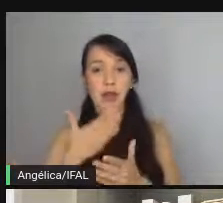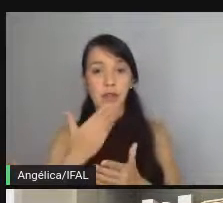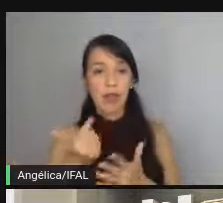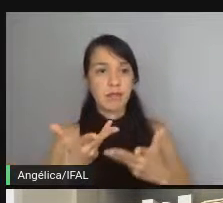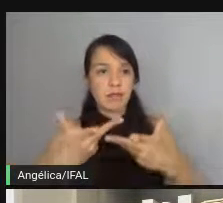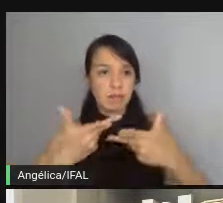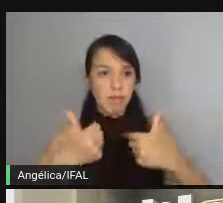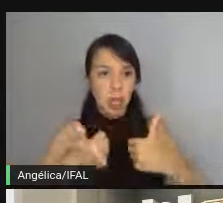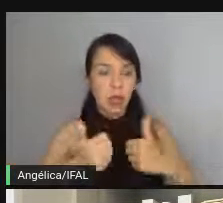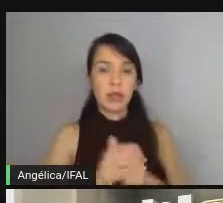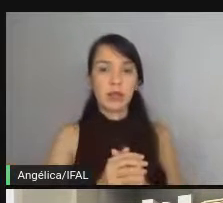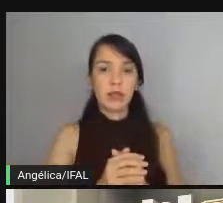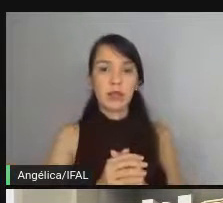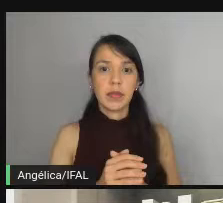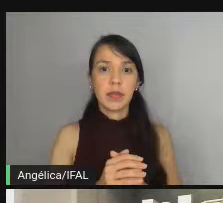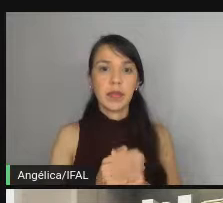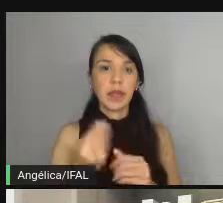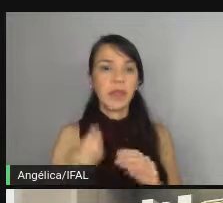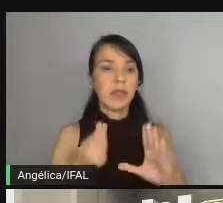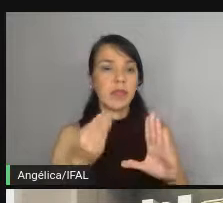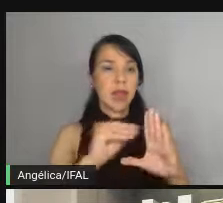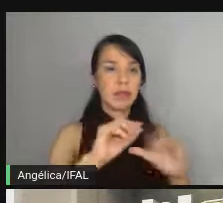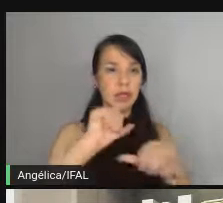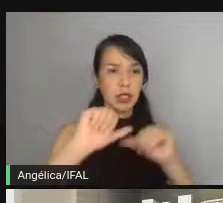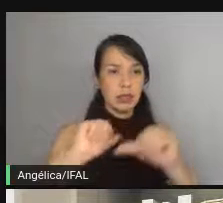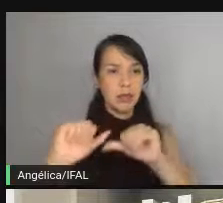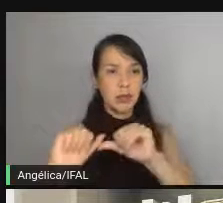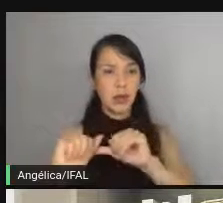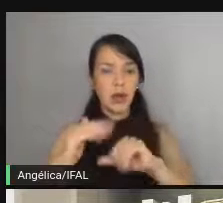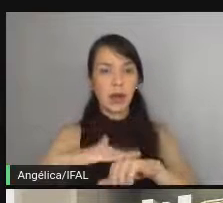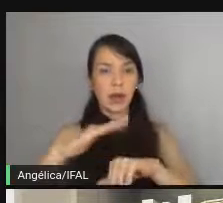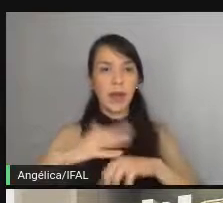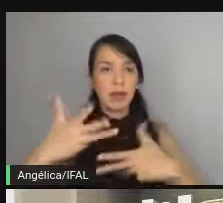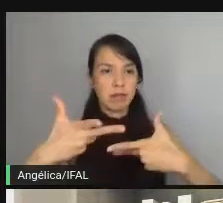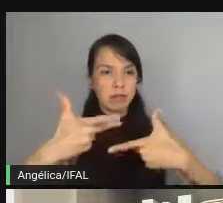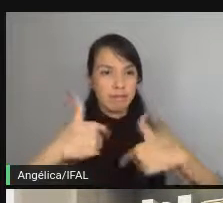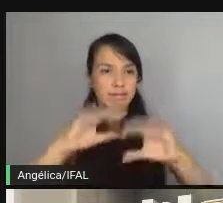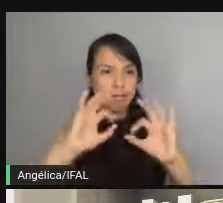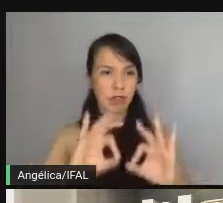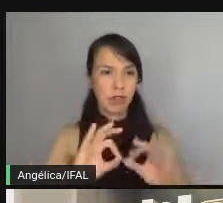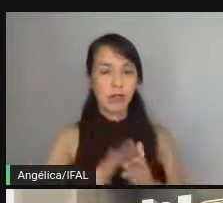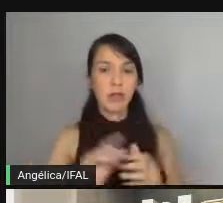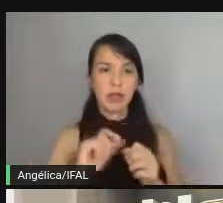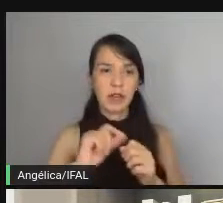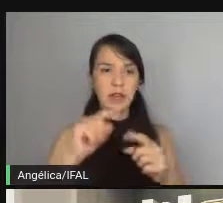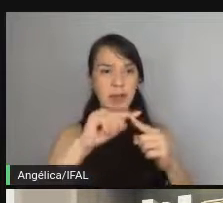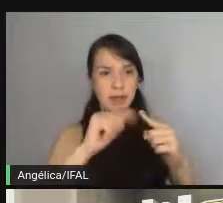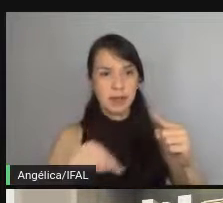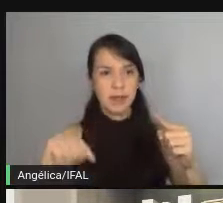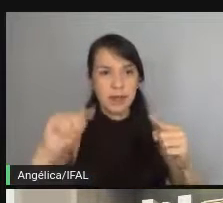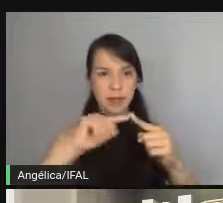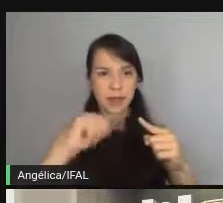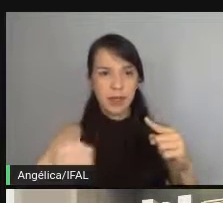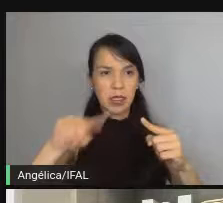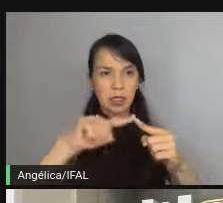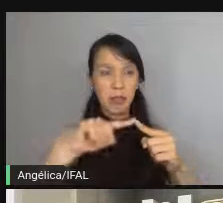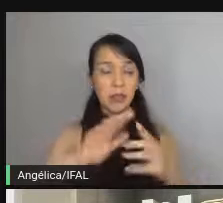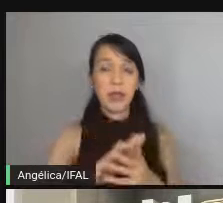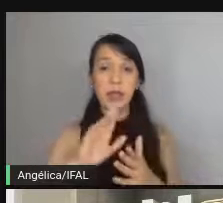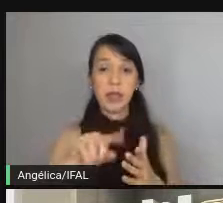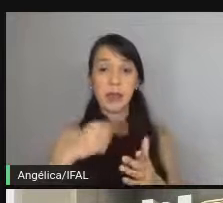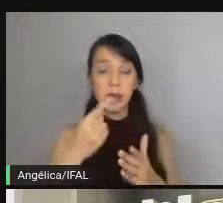meu código, tira o código estático, adiciona o código mais correto e vai fazendo esse ciclo. Depois que o teste